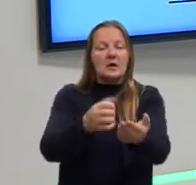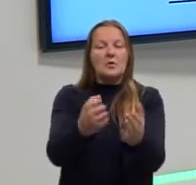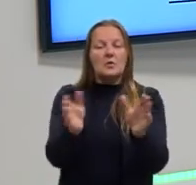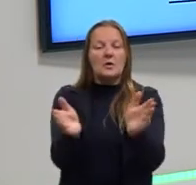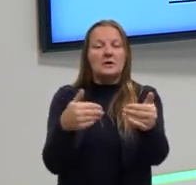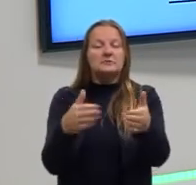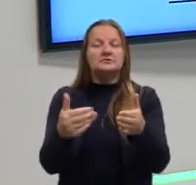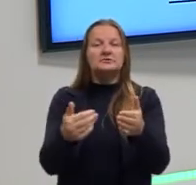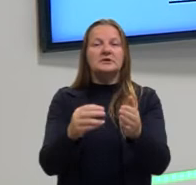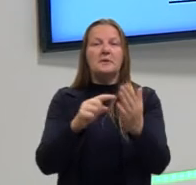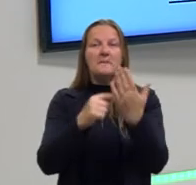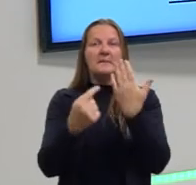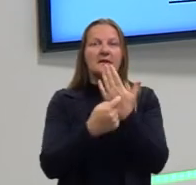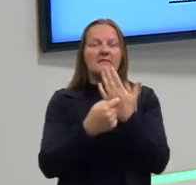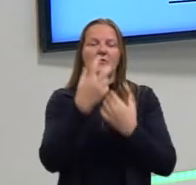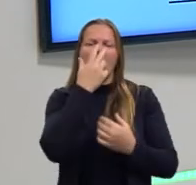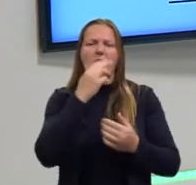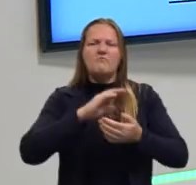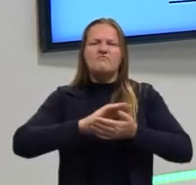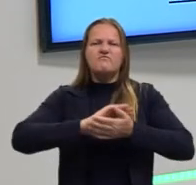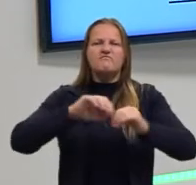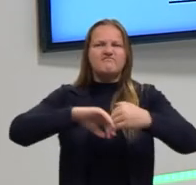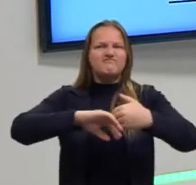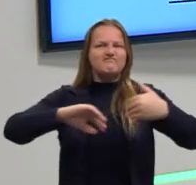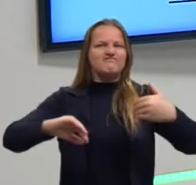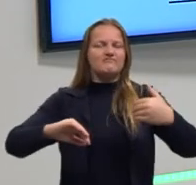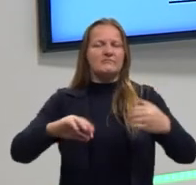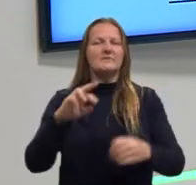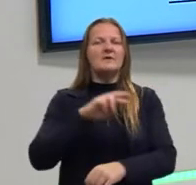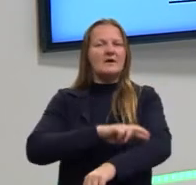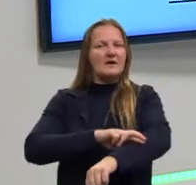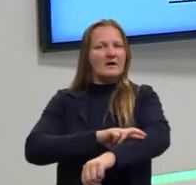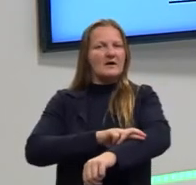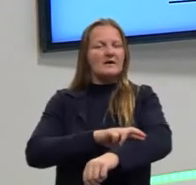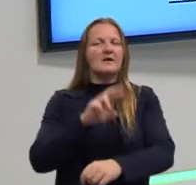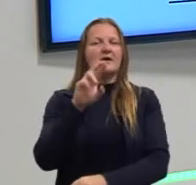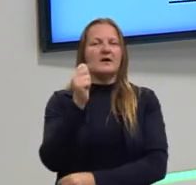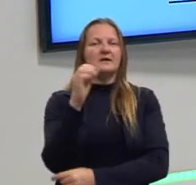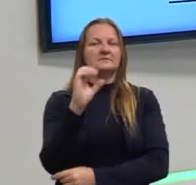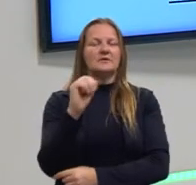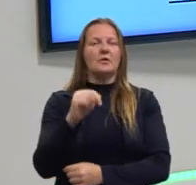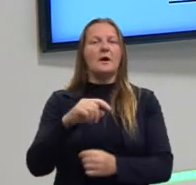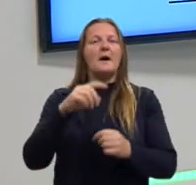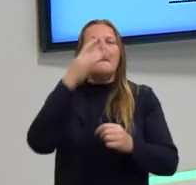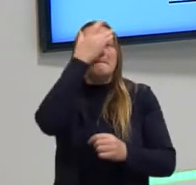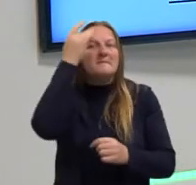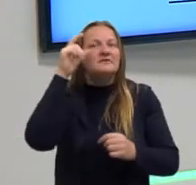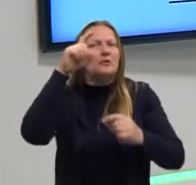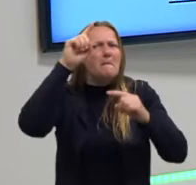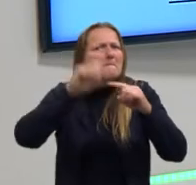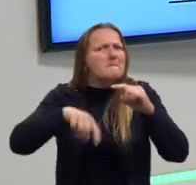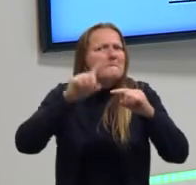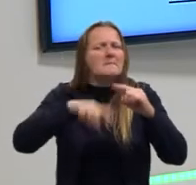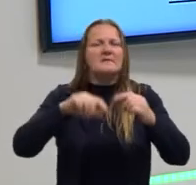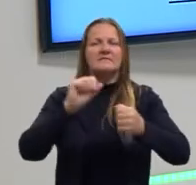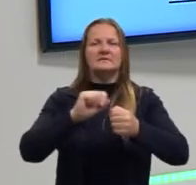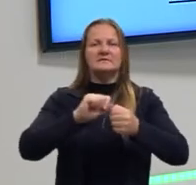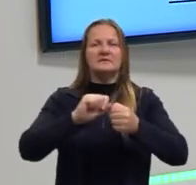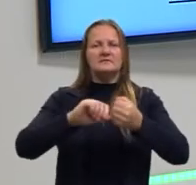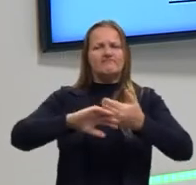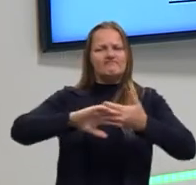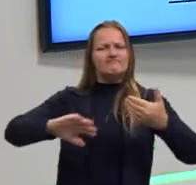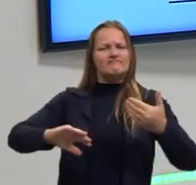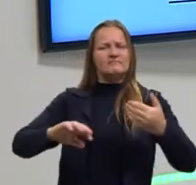segregação racial. E no século XX, então, as pessoas eram proibidas de fazer diversas coisas. A segregação